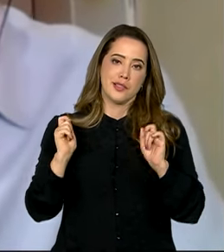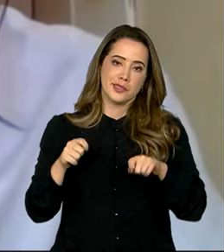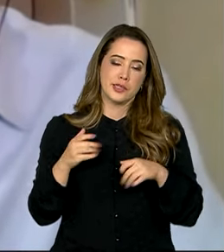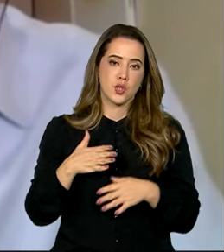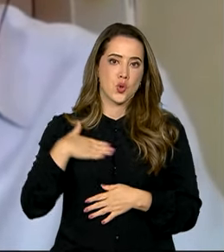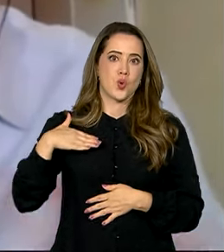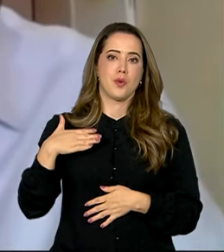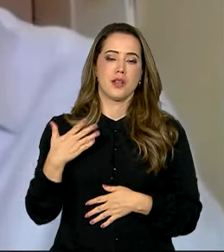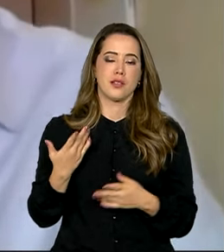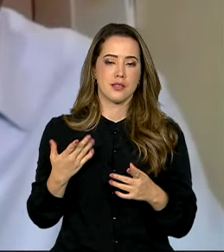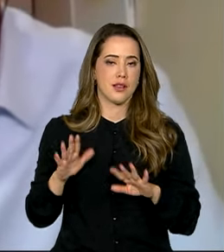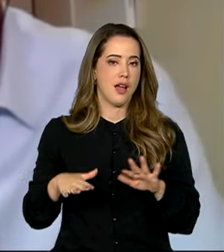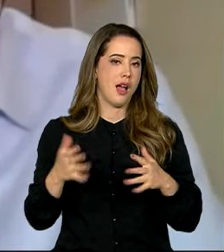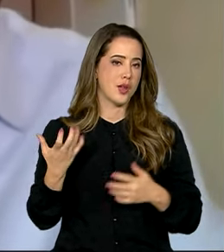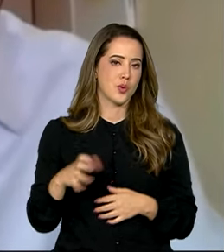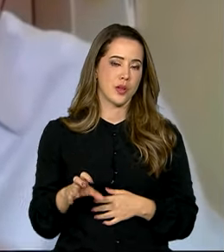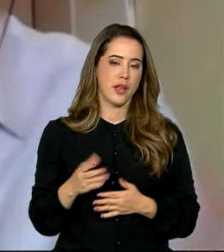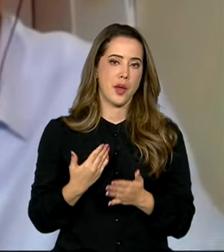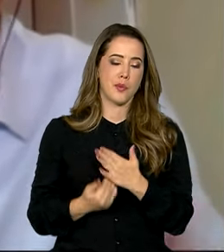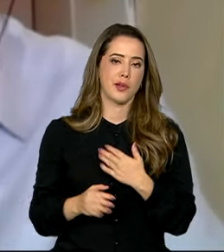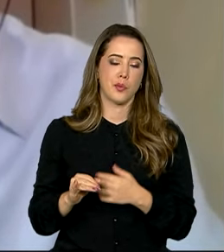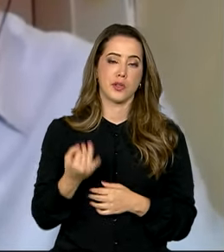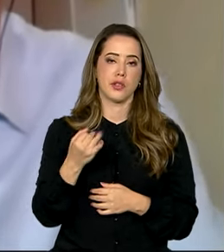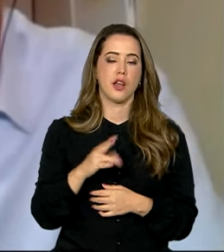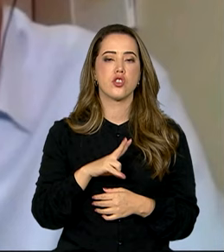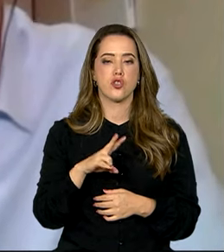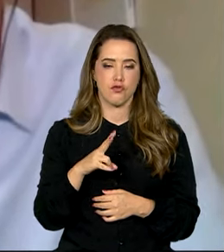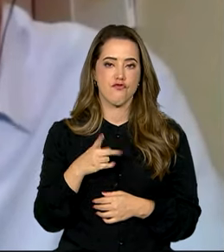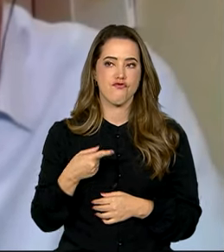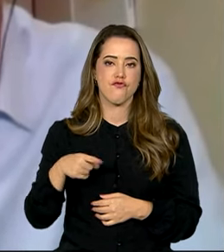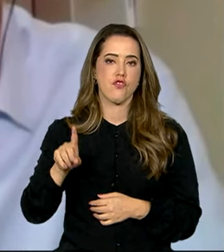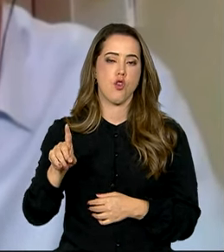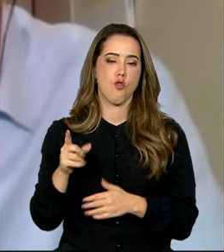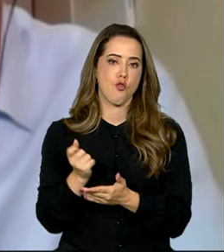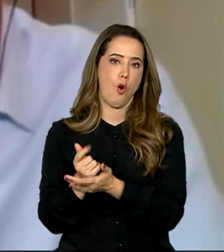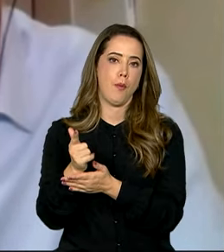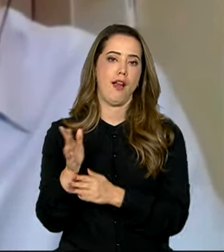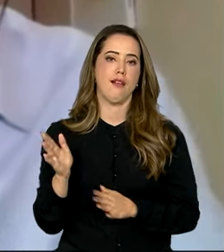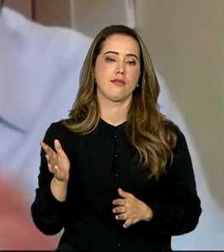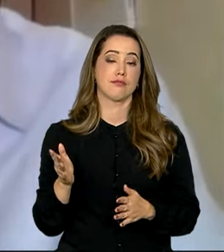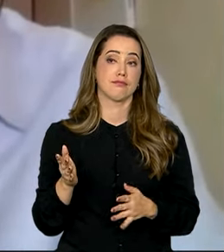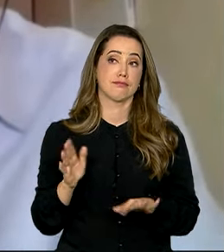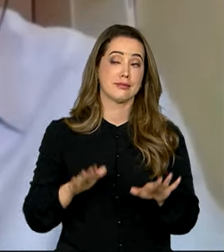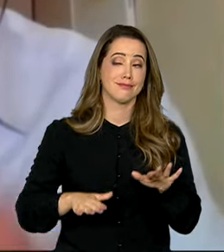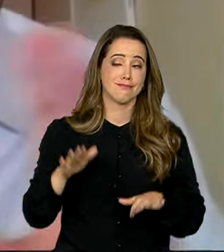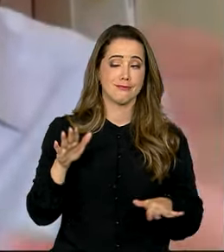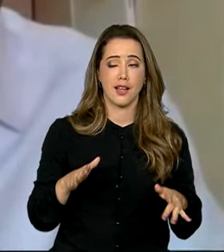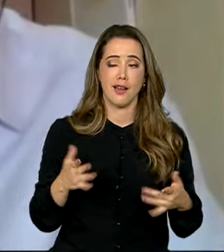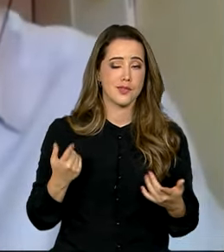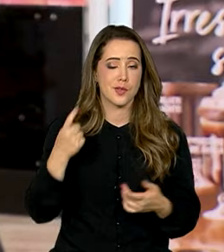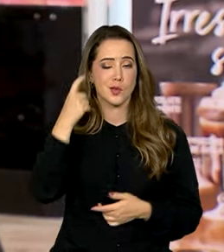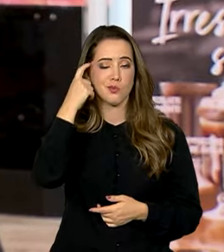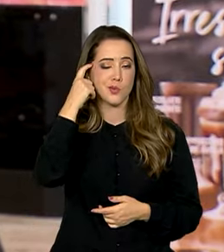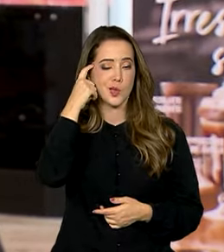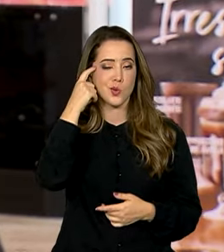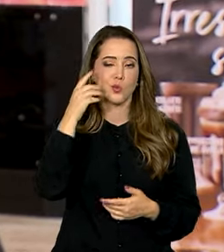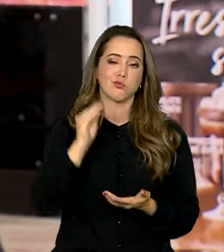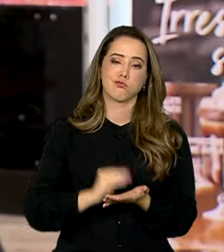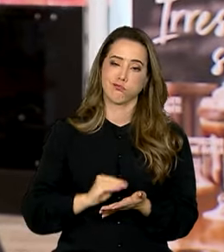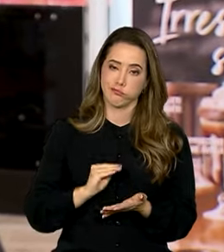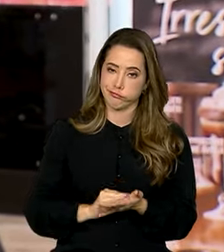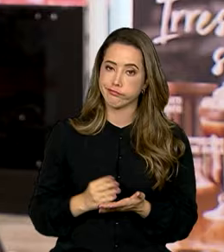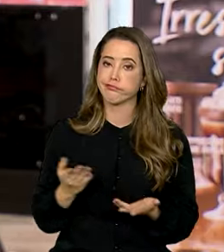surpresa, coisa e tal. Ah, não quero perder essa oportunidade, vou aproveitar e vou fechar negócio. E às vezes até nem pensou direito, né? O